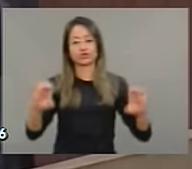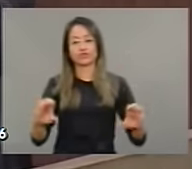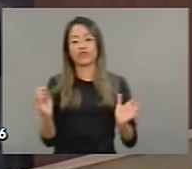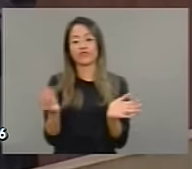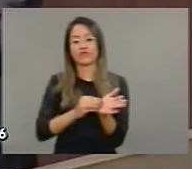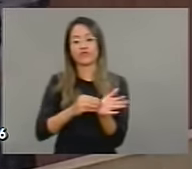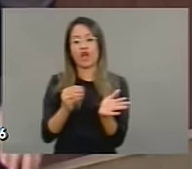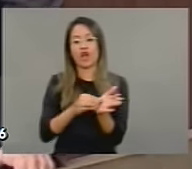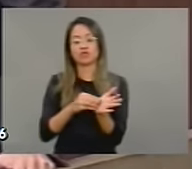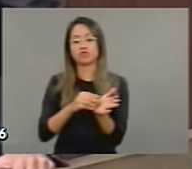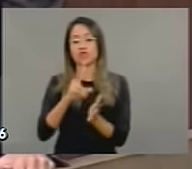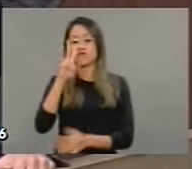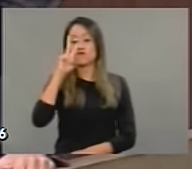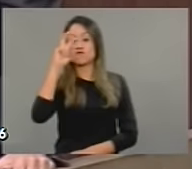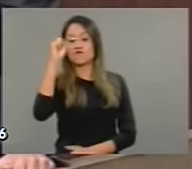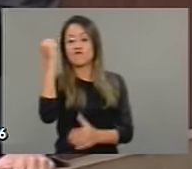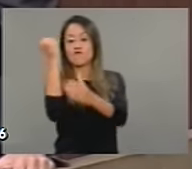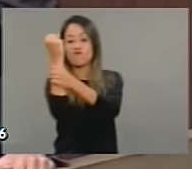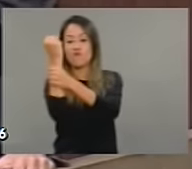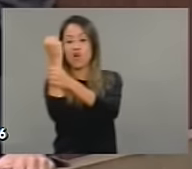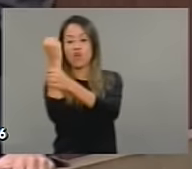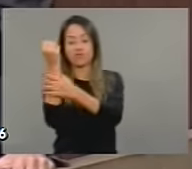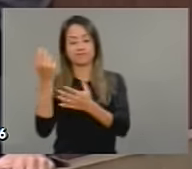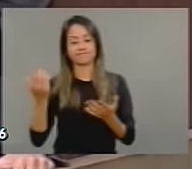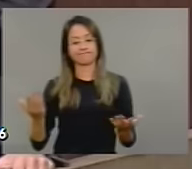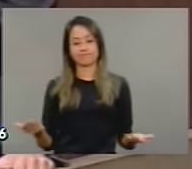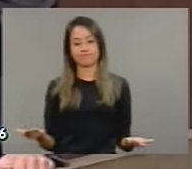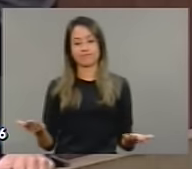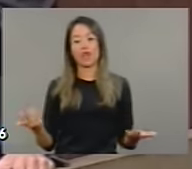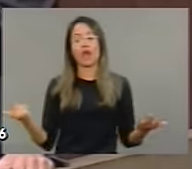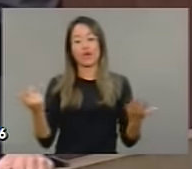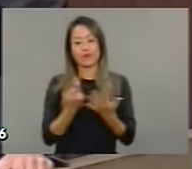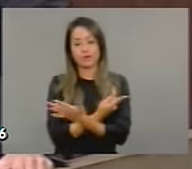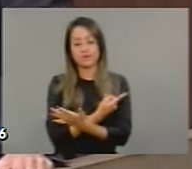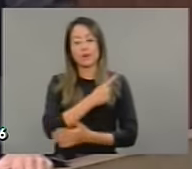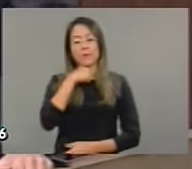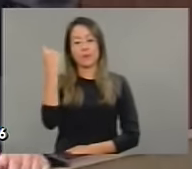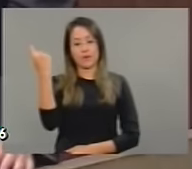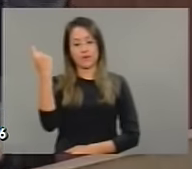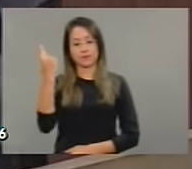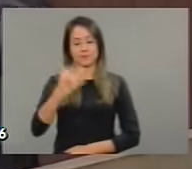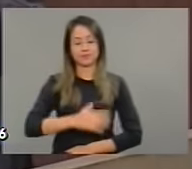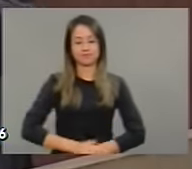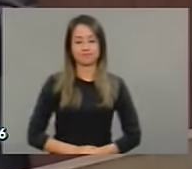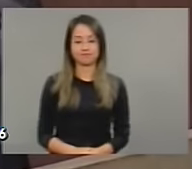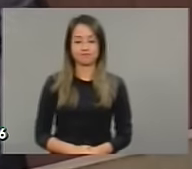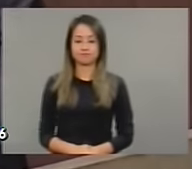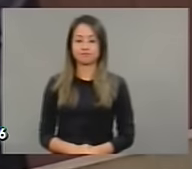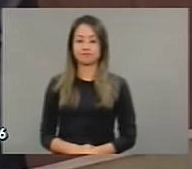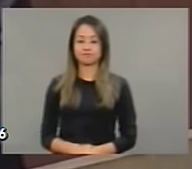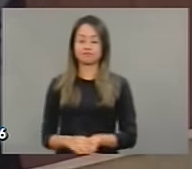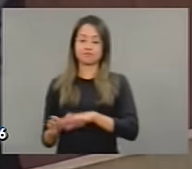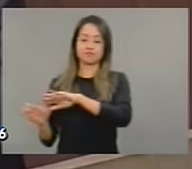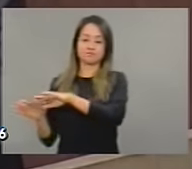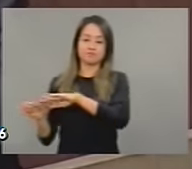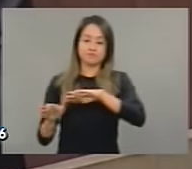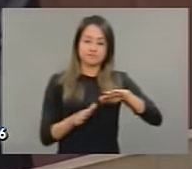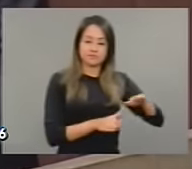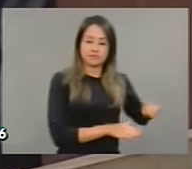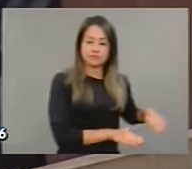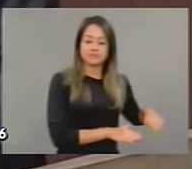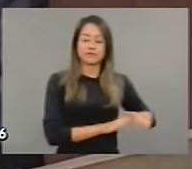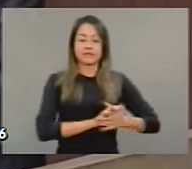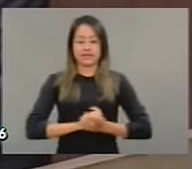mas tenha havido mortes de trabalhadores da construção civil. Mas, senhores deputados, senhoras